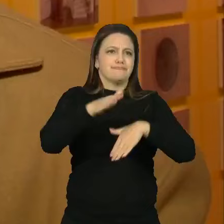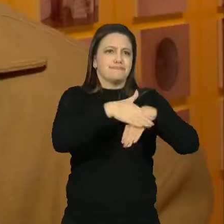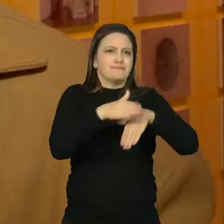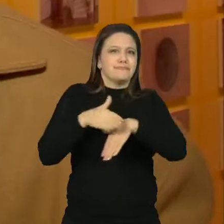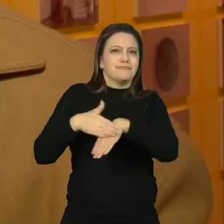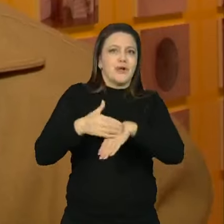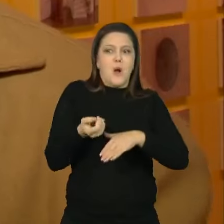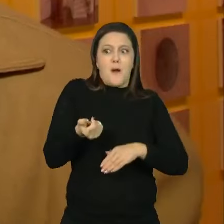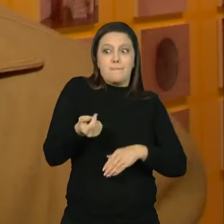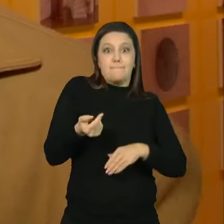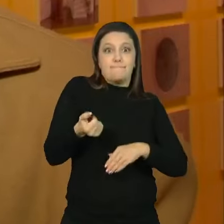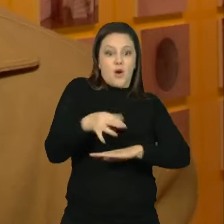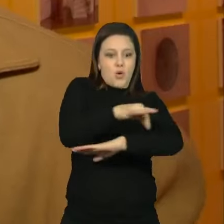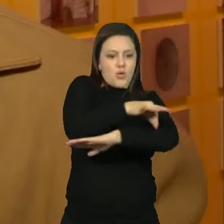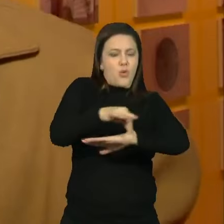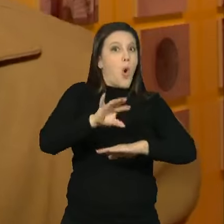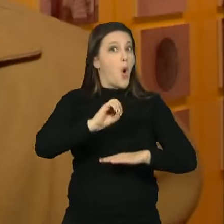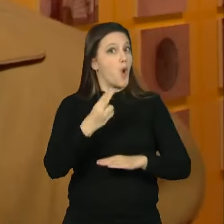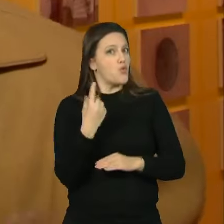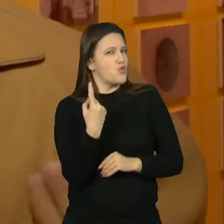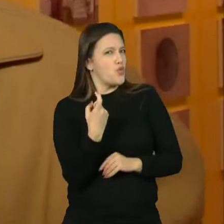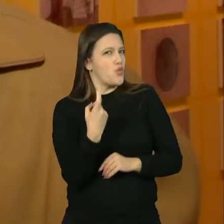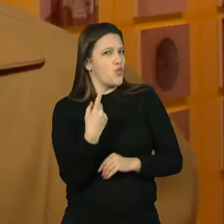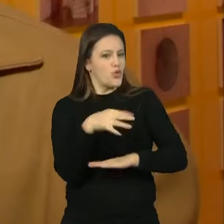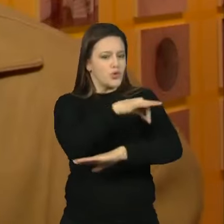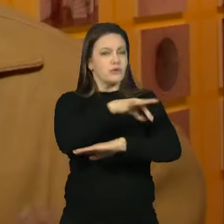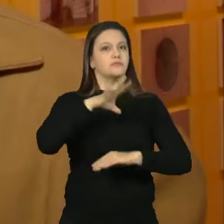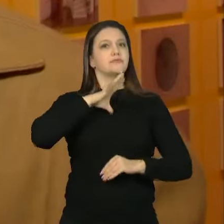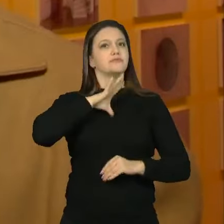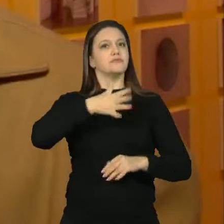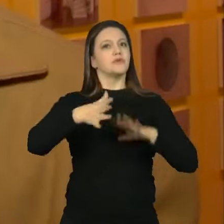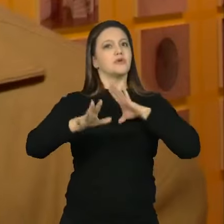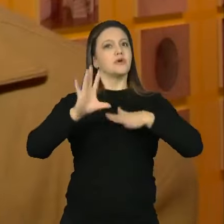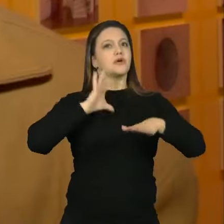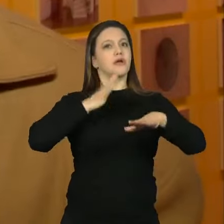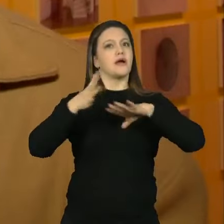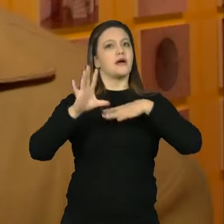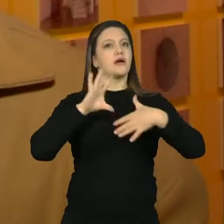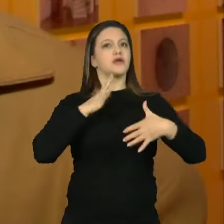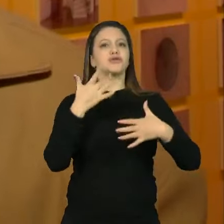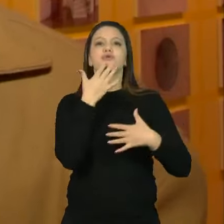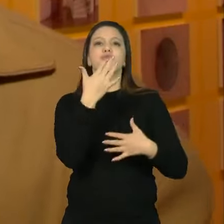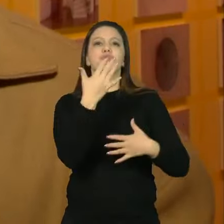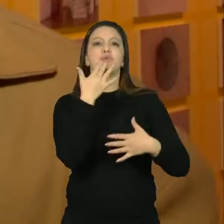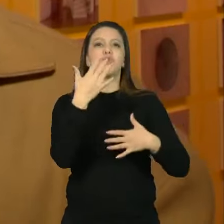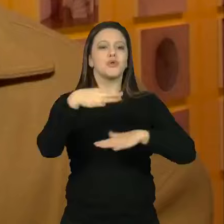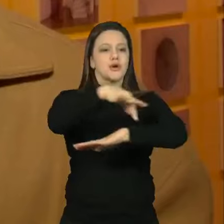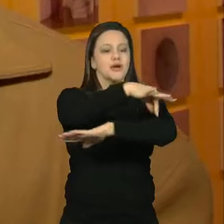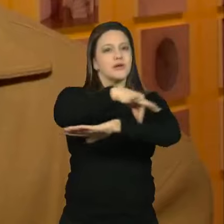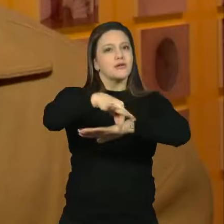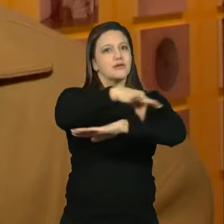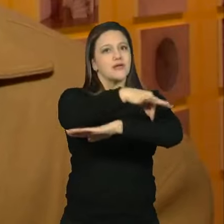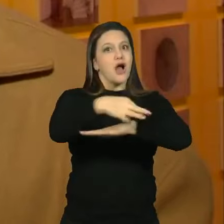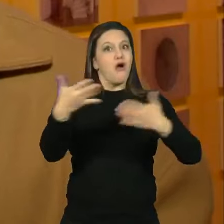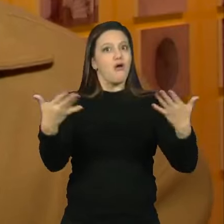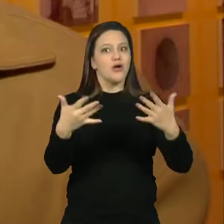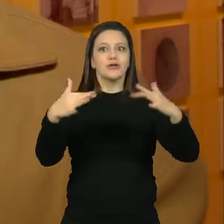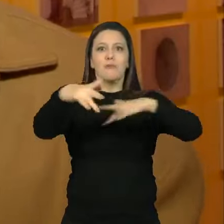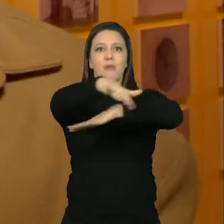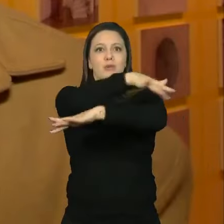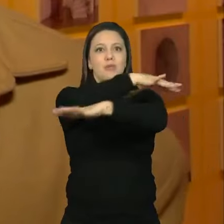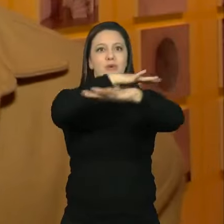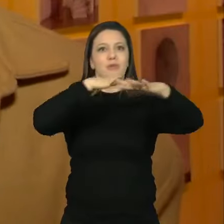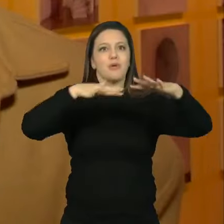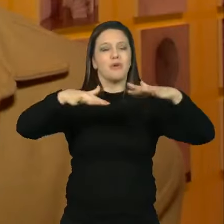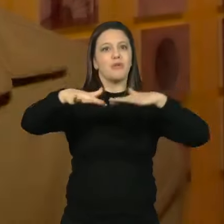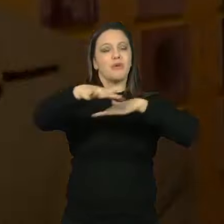dos poucos arquitetos, ou o único arquiteto, que tinha coragem de trazer cor para aquela arquitetura. E até hoje, isso pulsa na cidade. E,